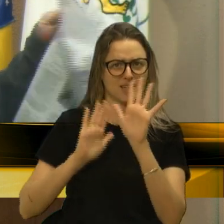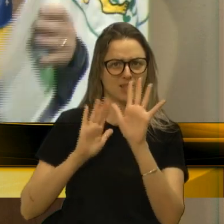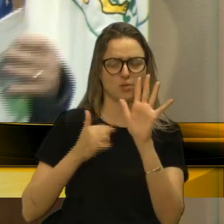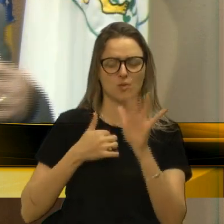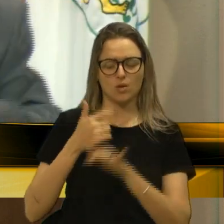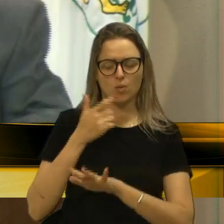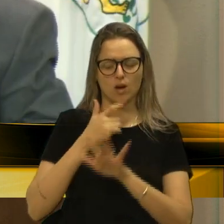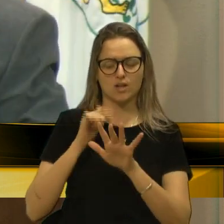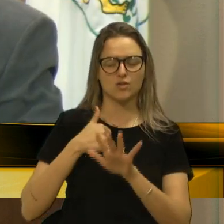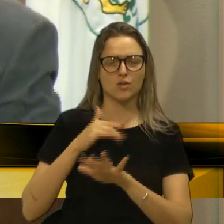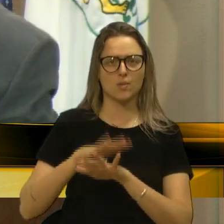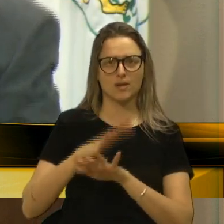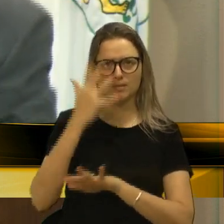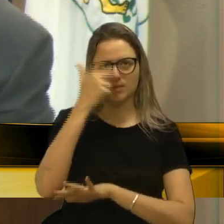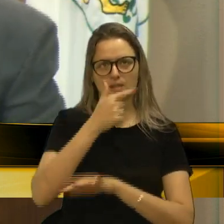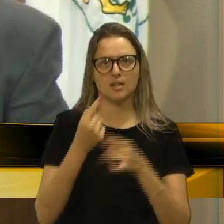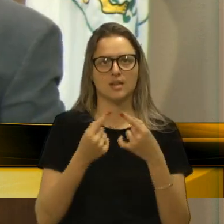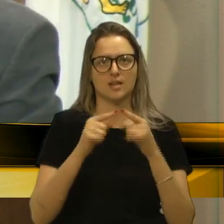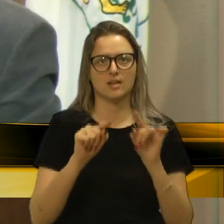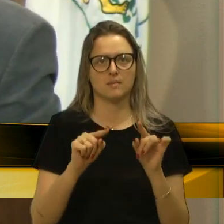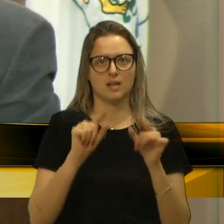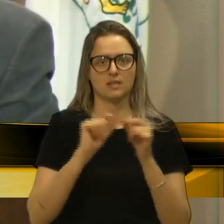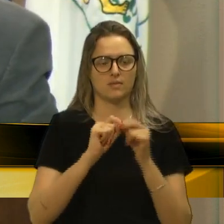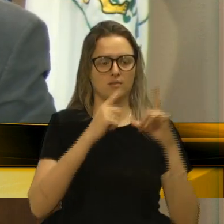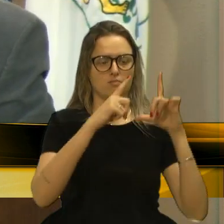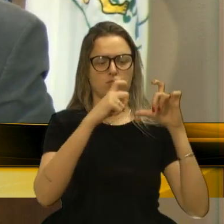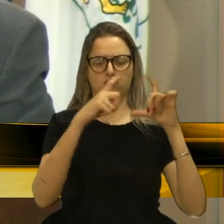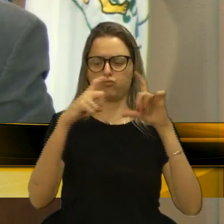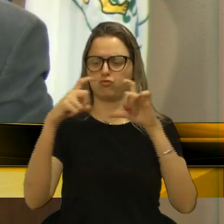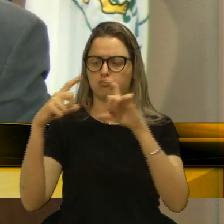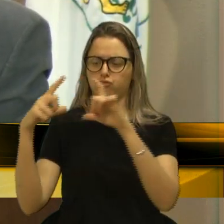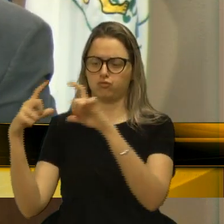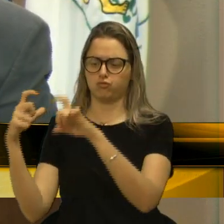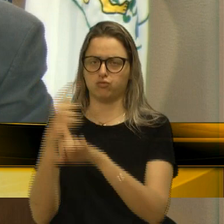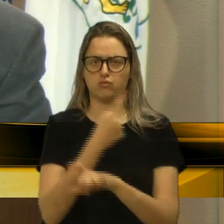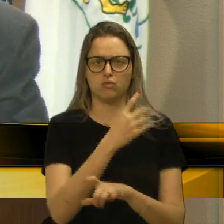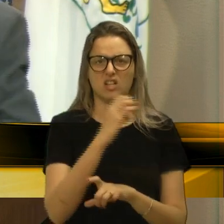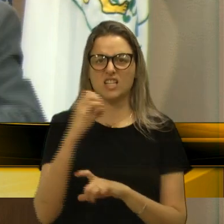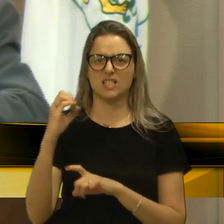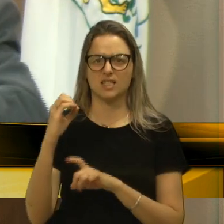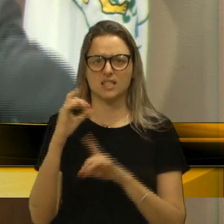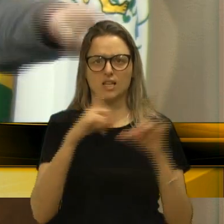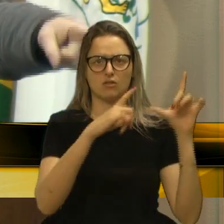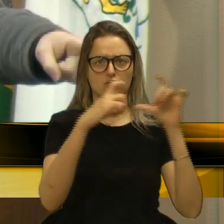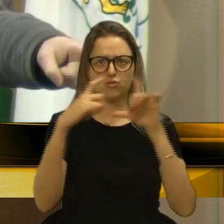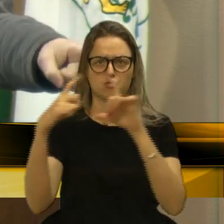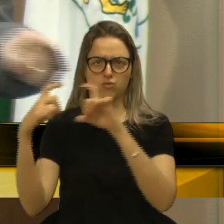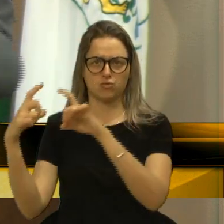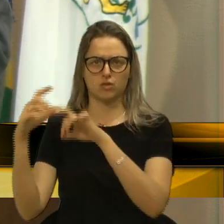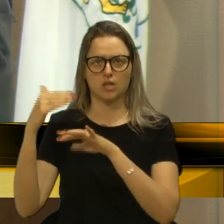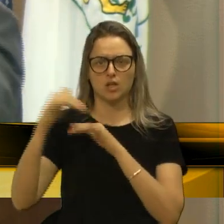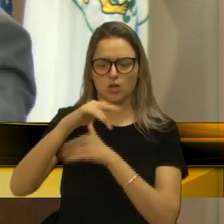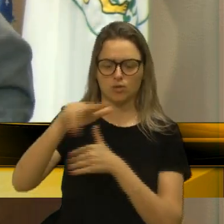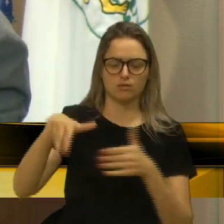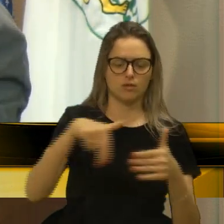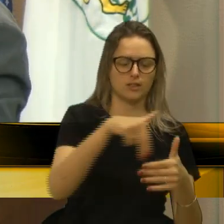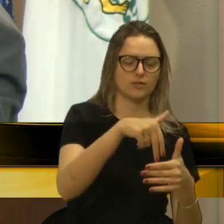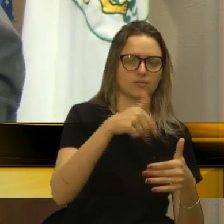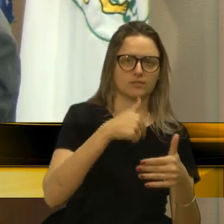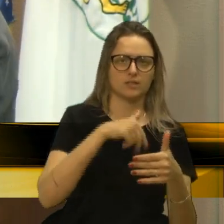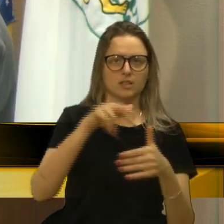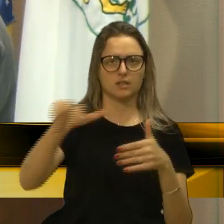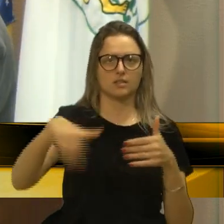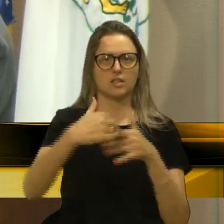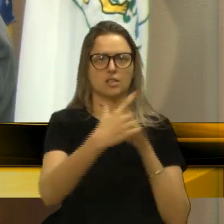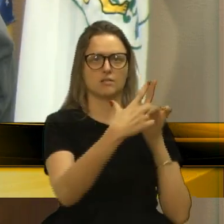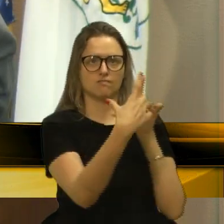mais direitinho. Mas eles tiram 100 fotos. Eles tiram 100 fotos. Quando eles vêm aqui no plenário, aqui, parece aquele